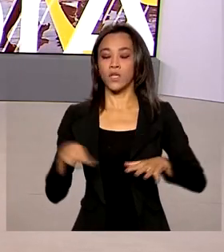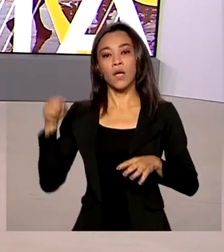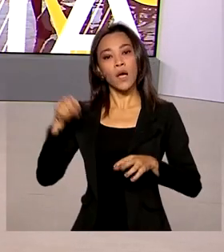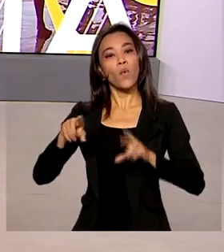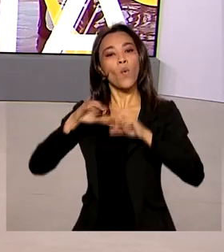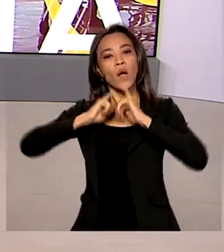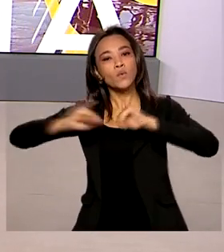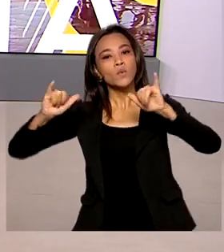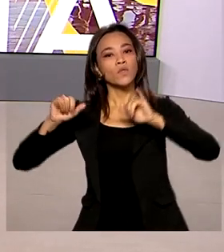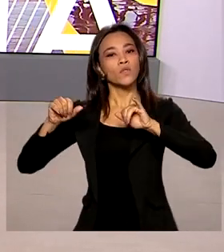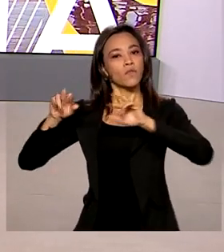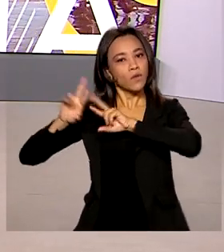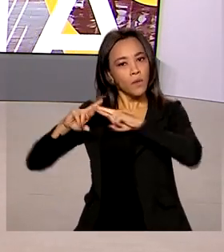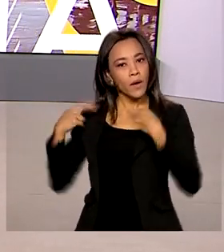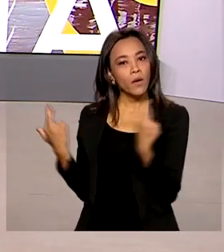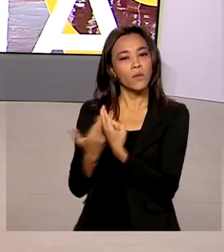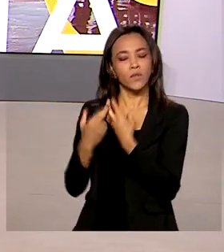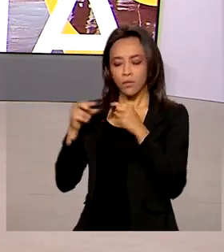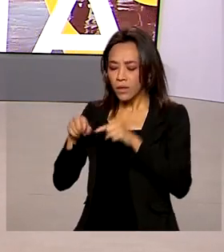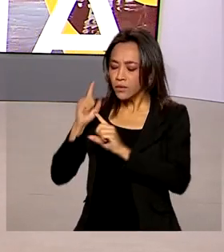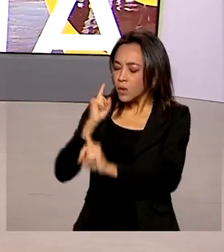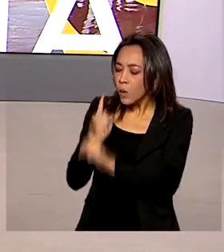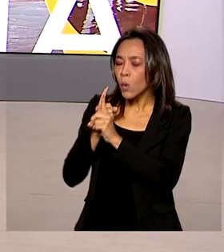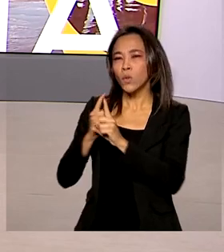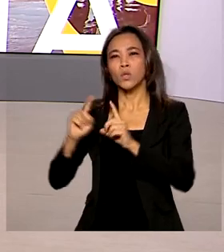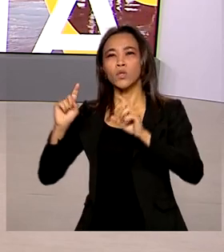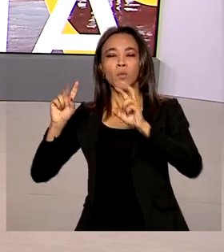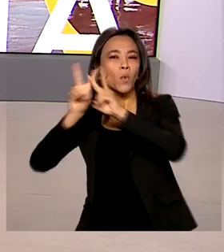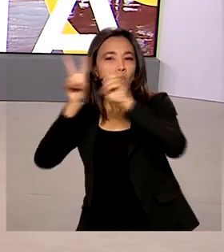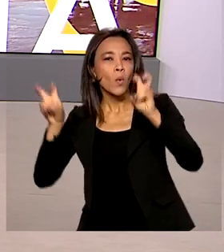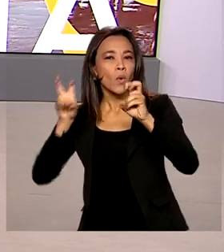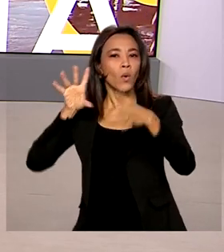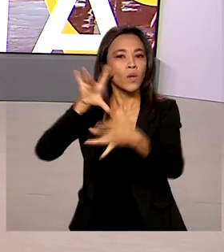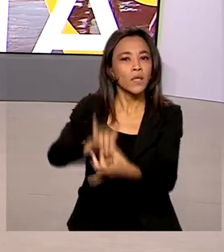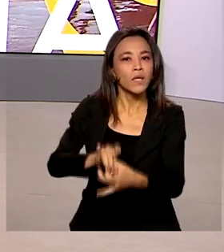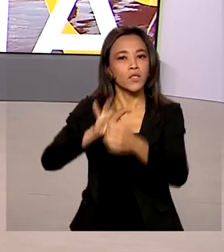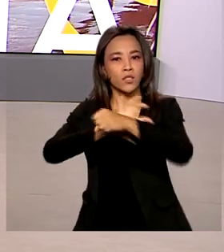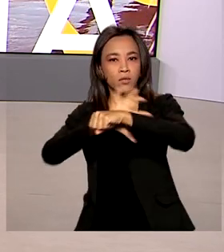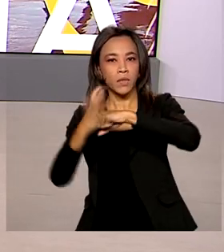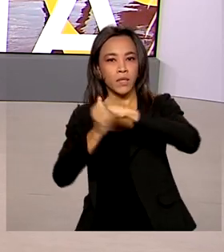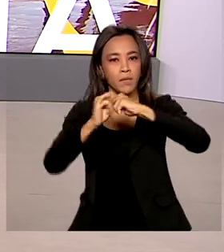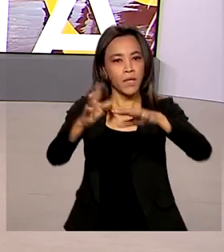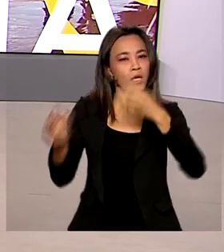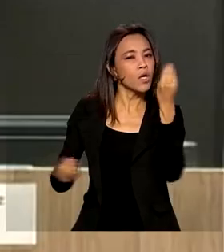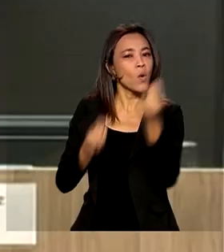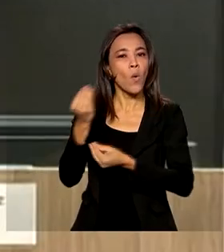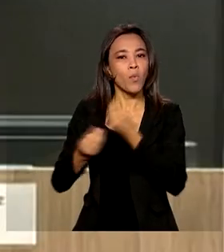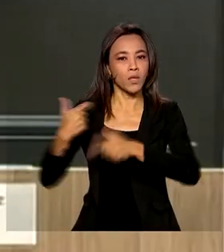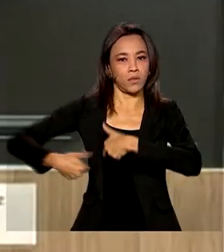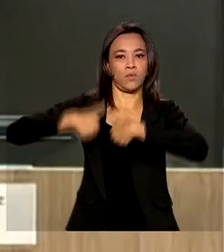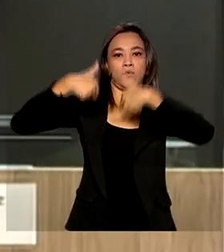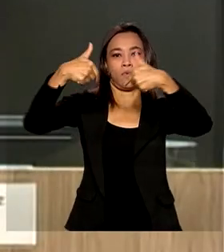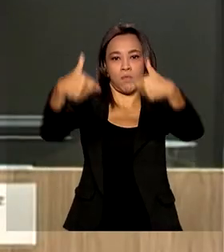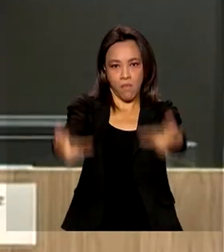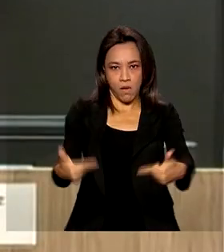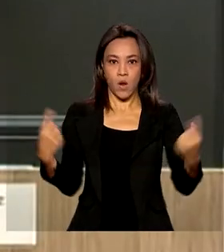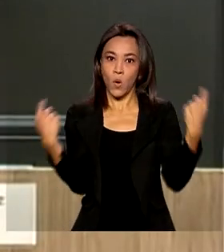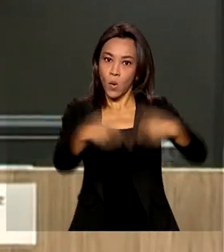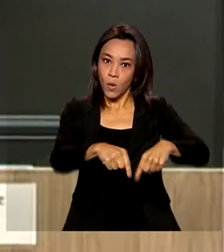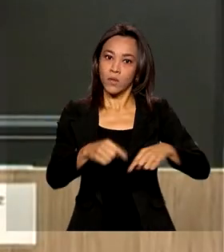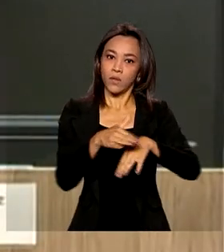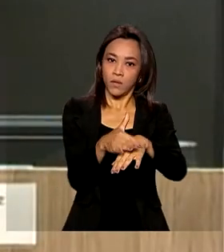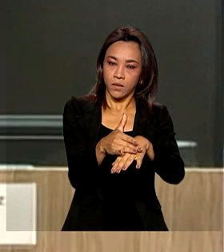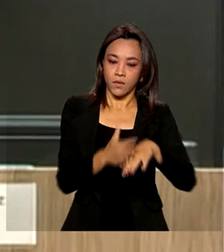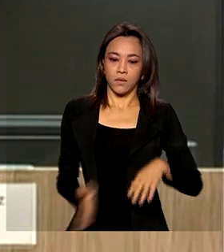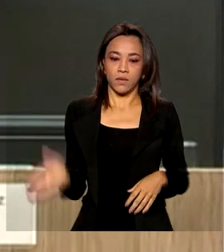tripartite. Esse encontro discutiu o panorama da pandemia e as ações de enfrentamento à doença. A verba solicitada